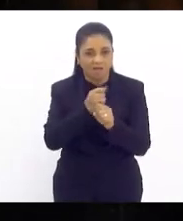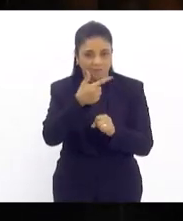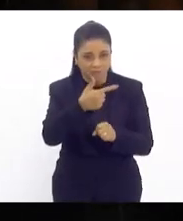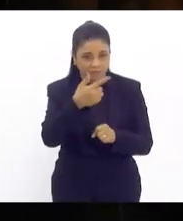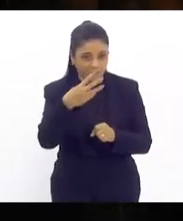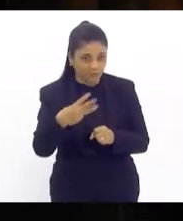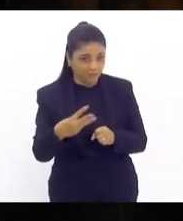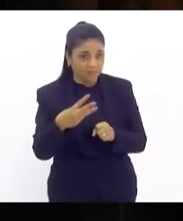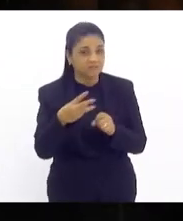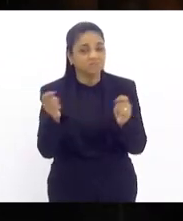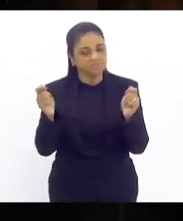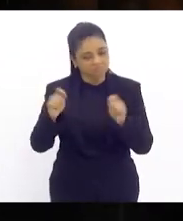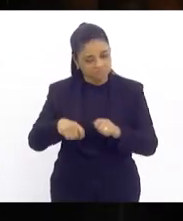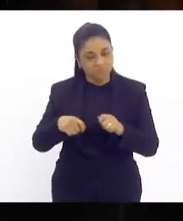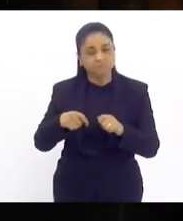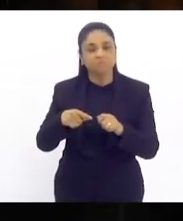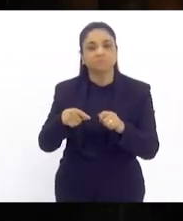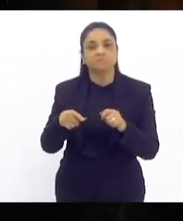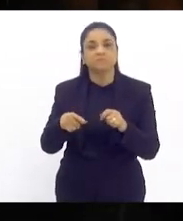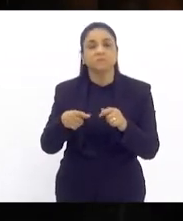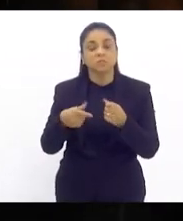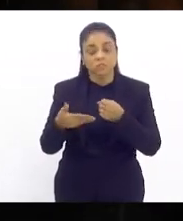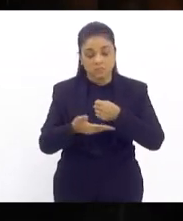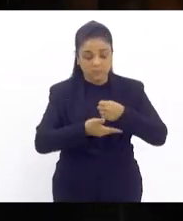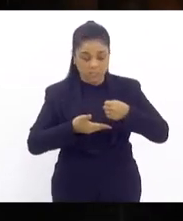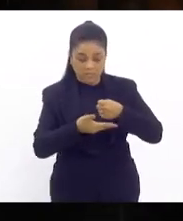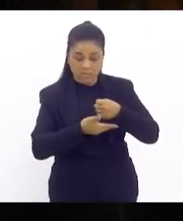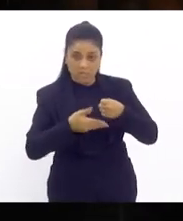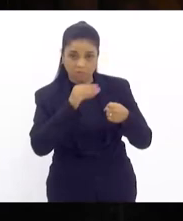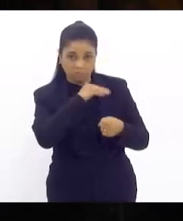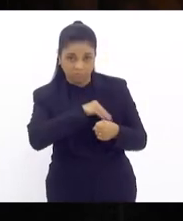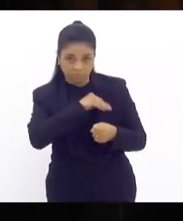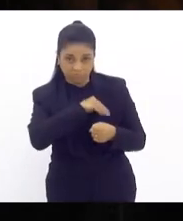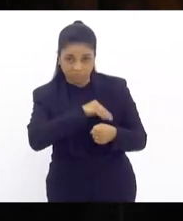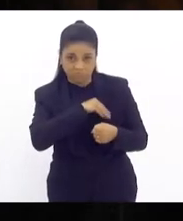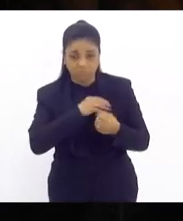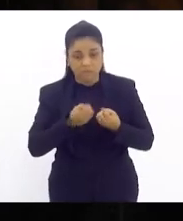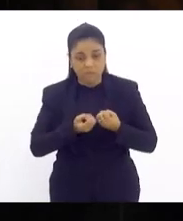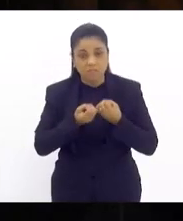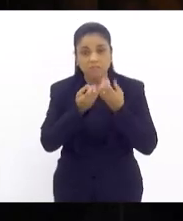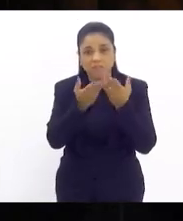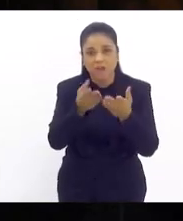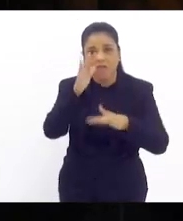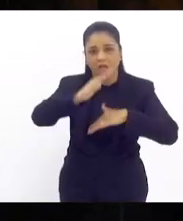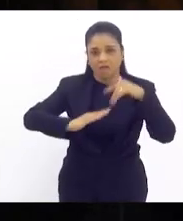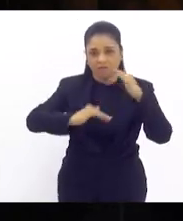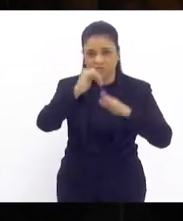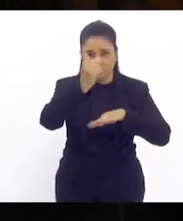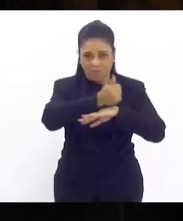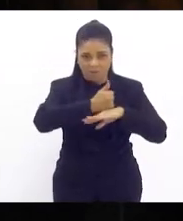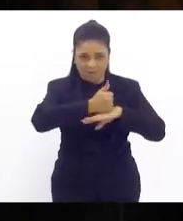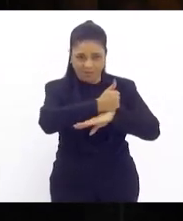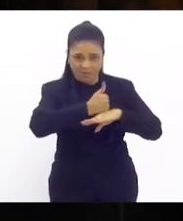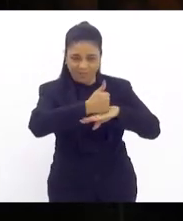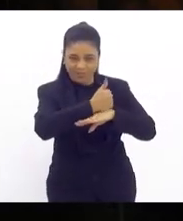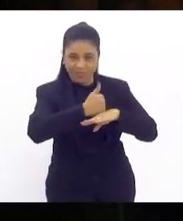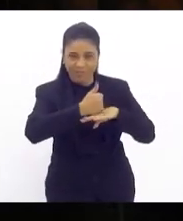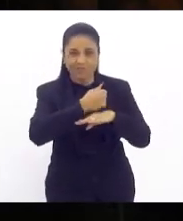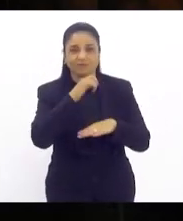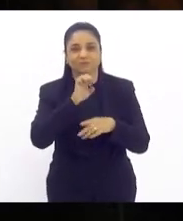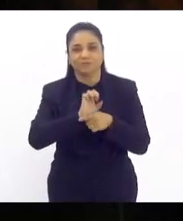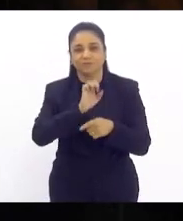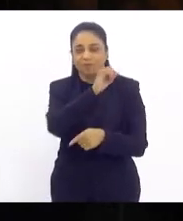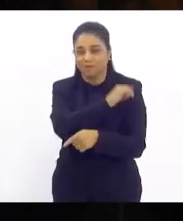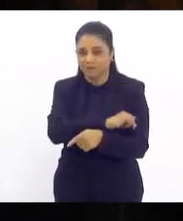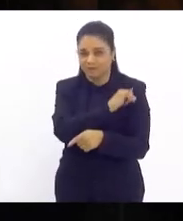executado mas também garantindo que os pisos salariais sejam entregues aos trabalhadores e as trabalhadoras do estado do Rio de